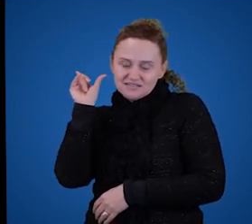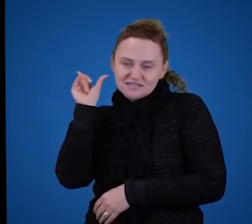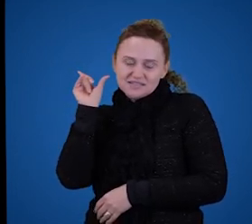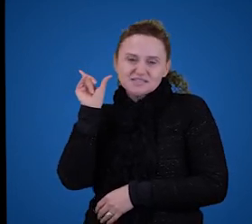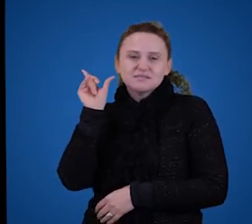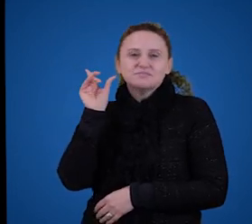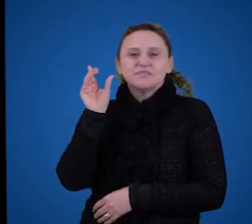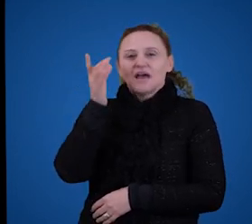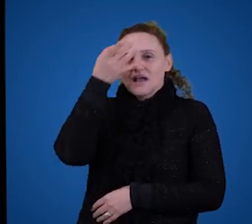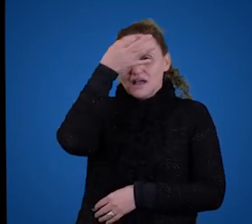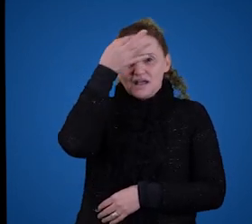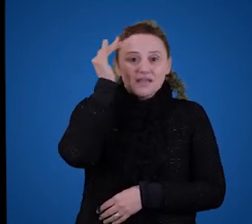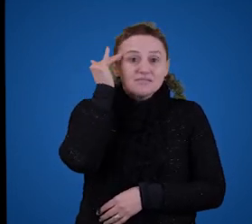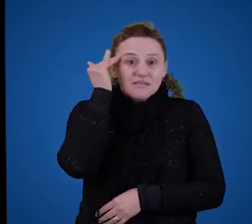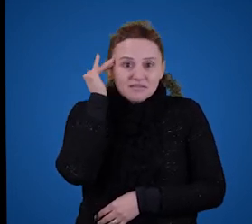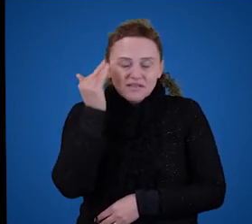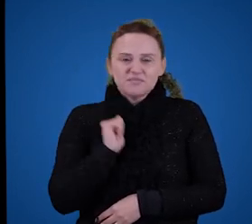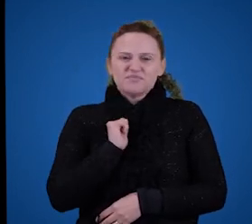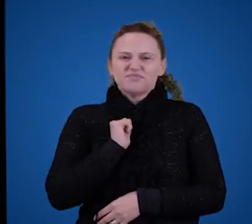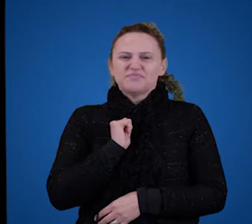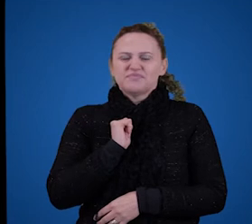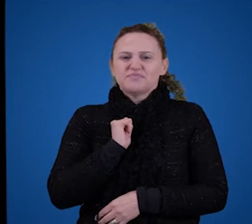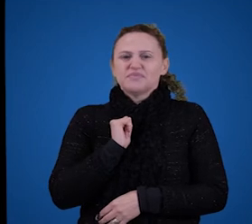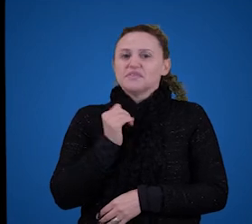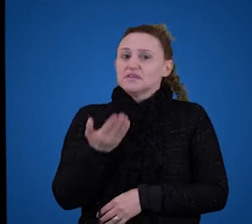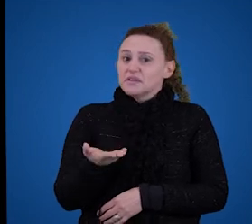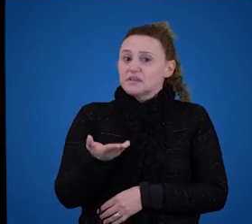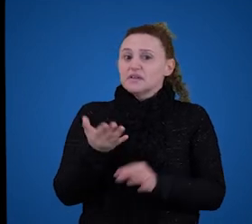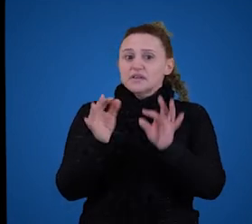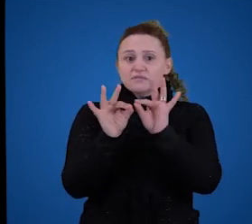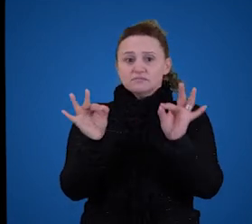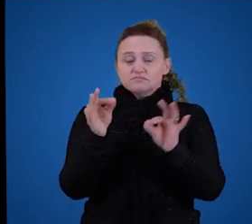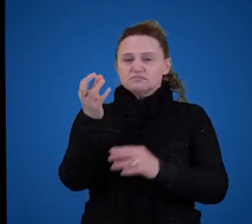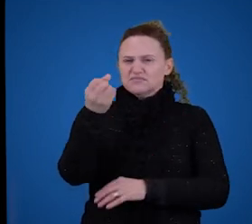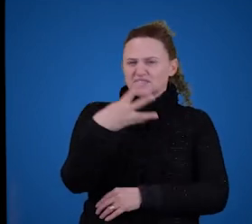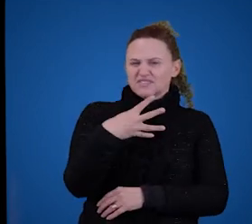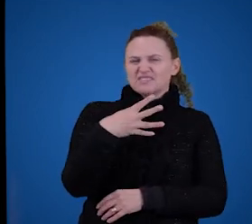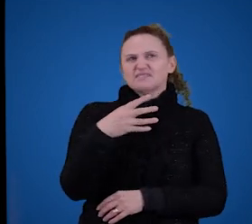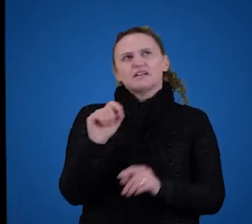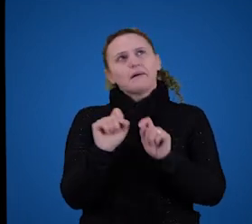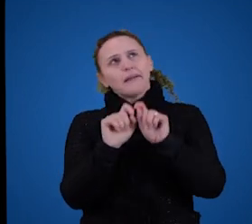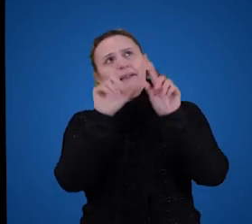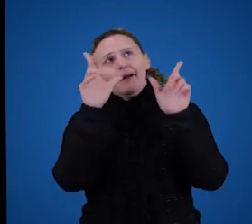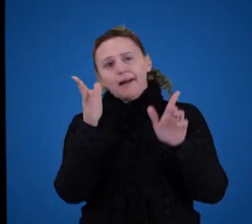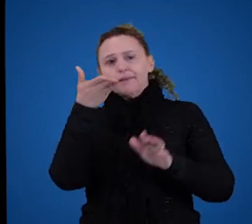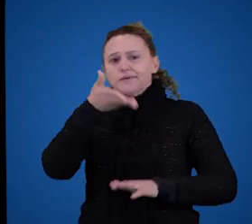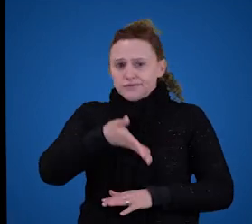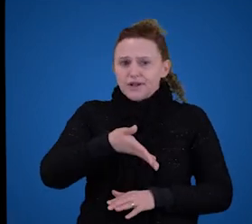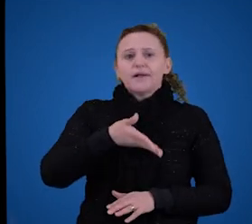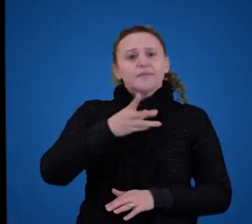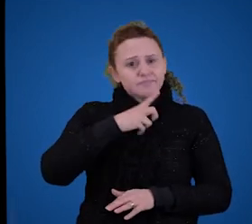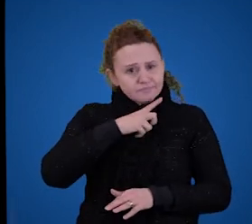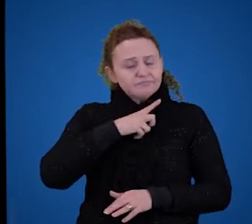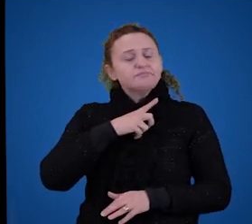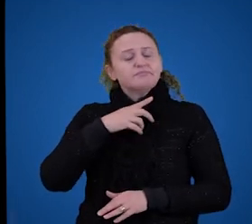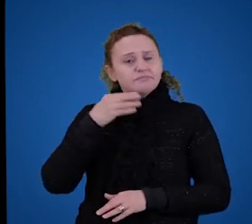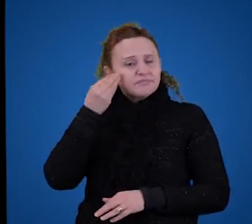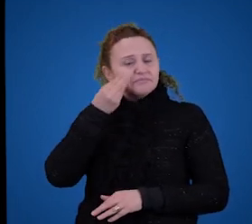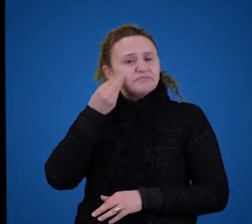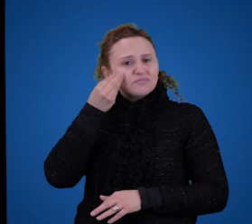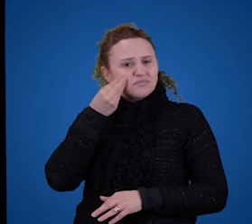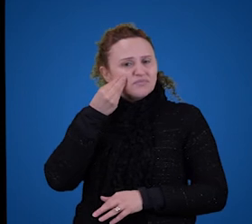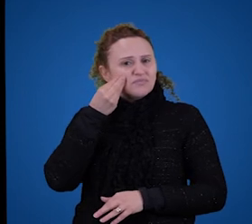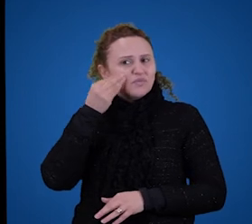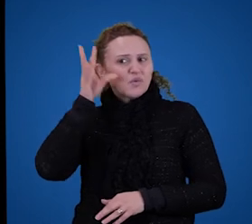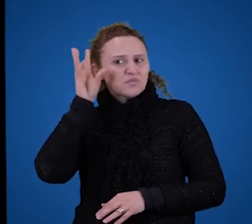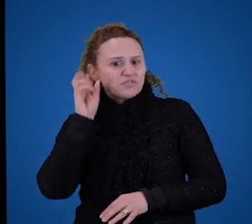Mas, frases completamente novas. É claro que a gente tem um monte de experiência, como eu disse, ouvindo e compreendendo frases.